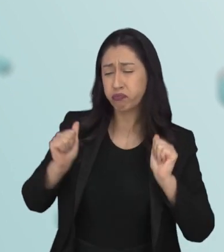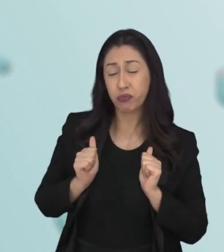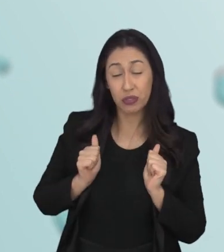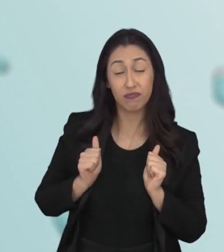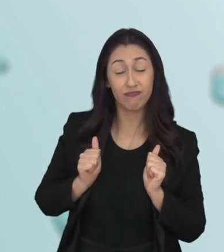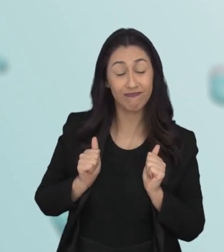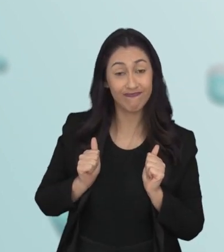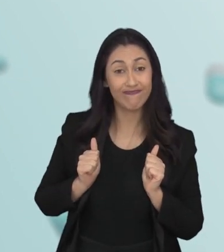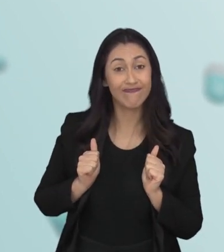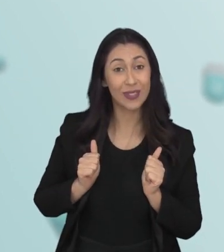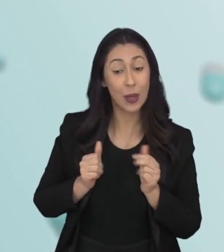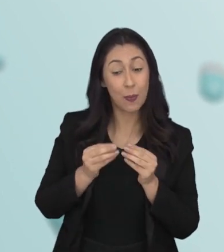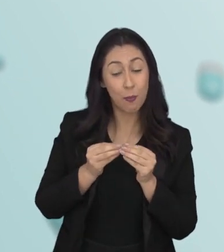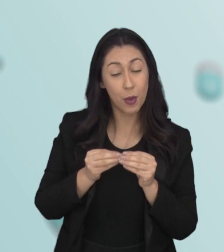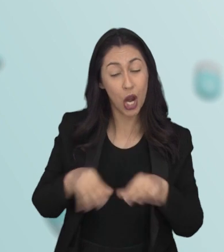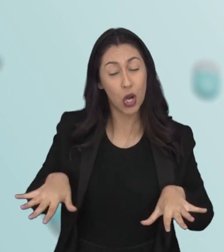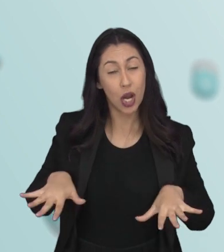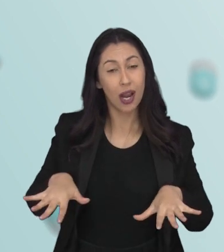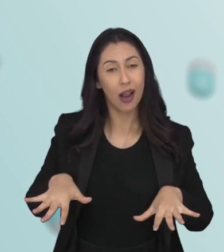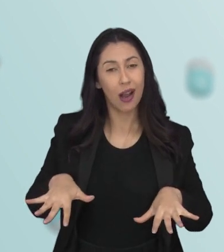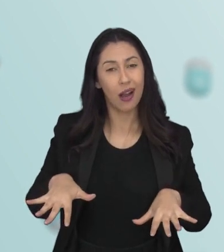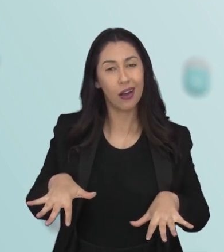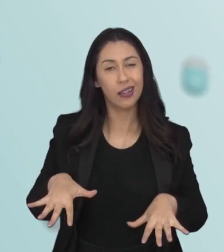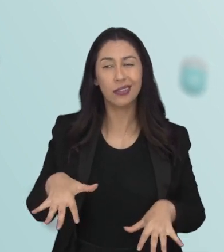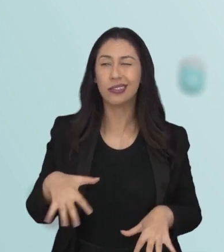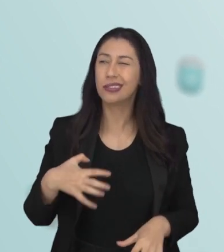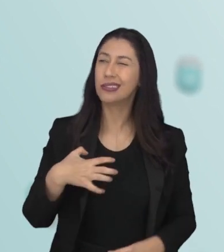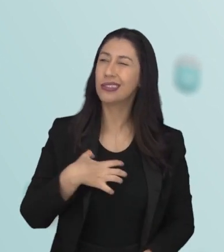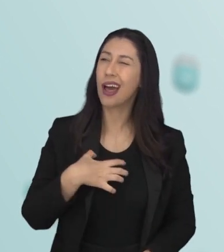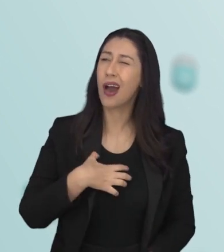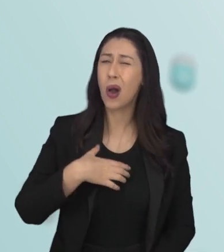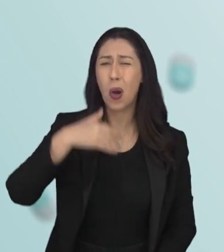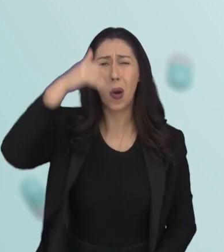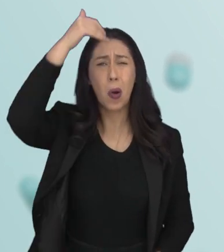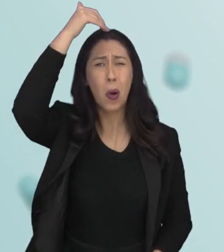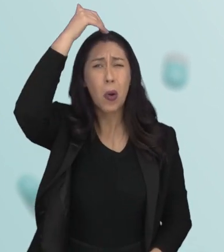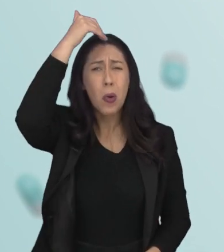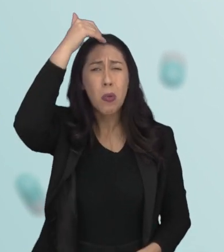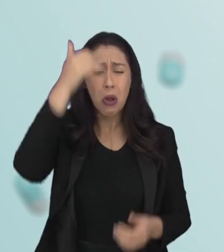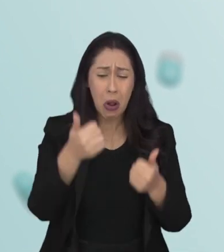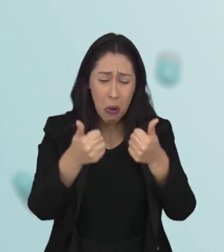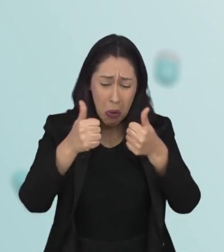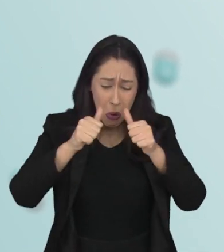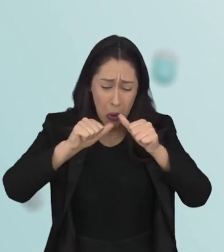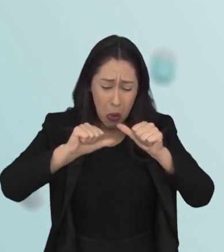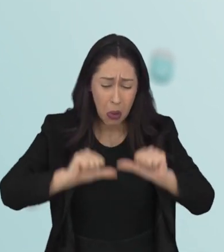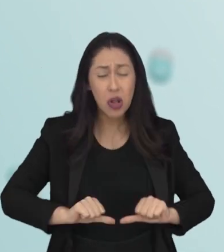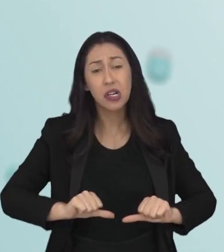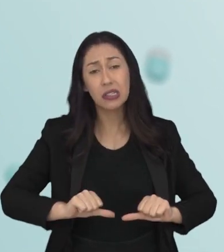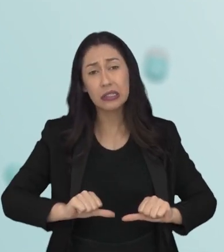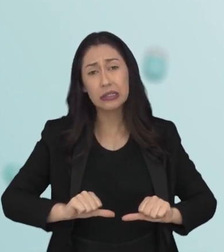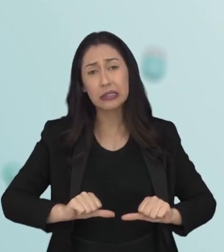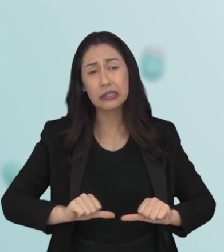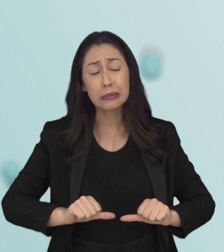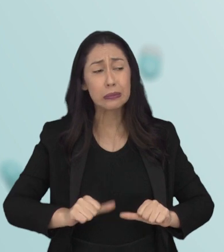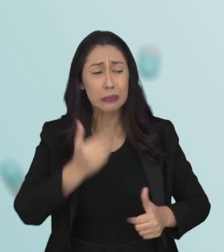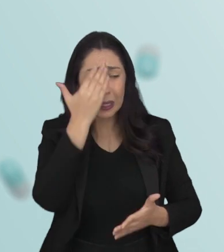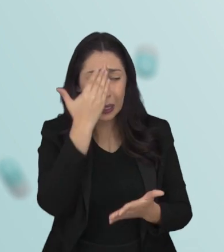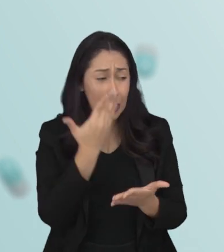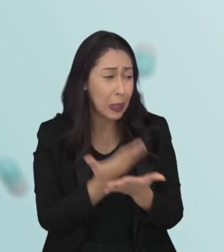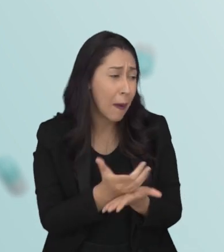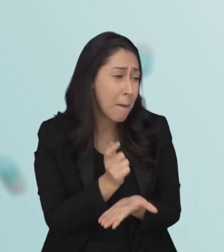contribui muito para que a gente fique com aquela sensação de autoculpa, aquela sensação de autoestima baixa, gera uma falta de